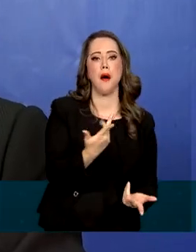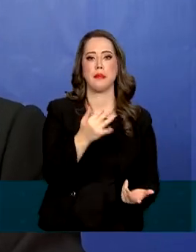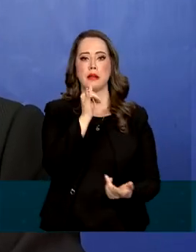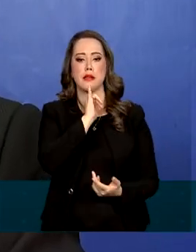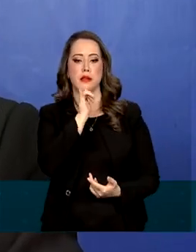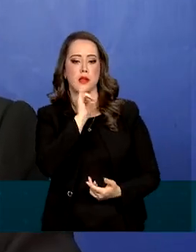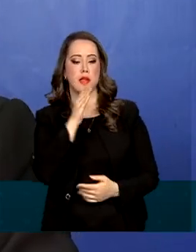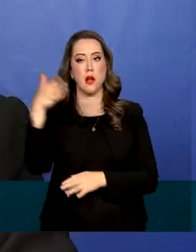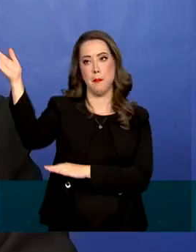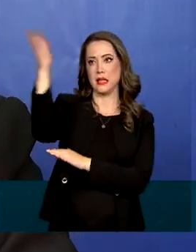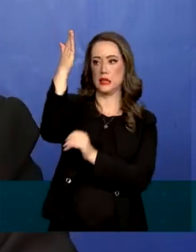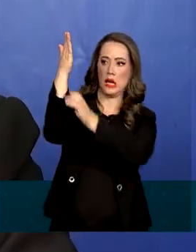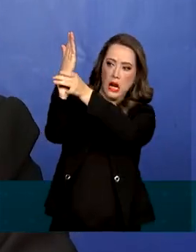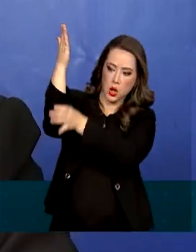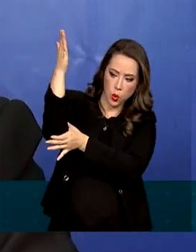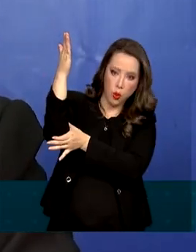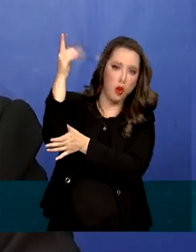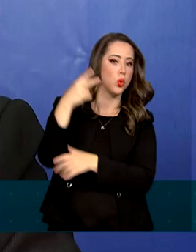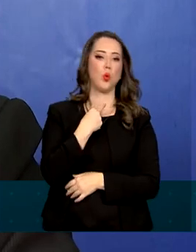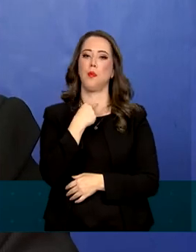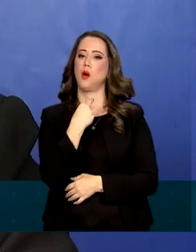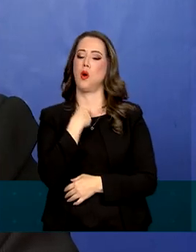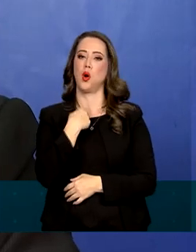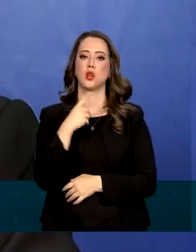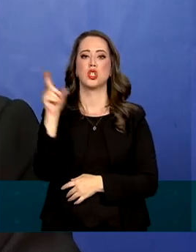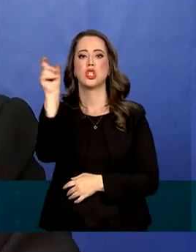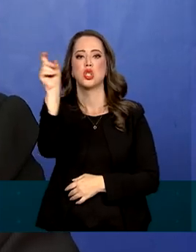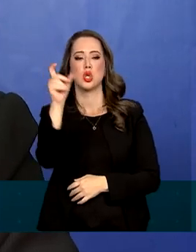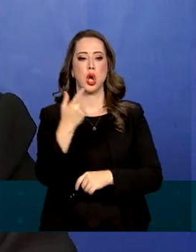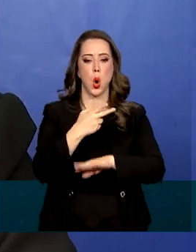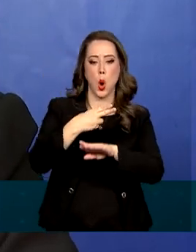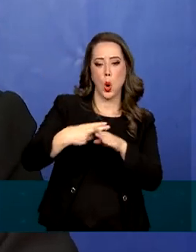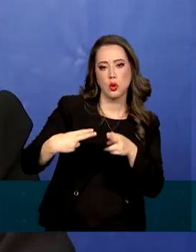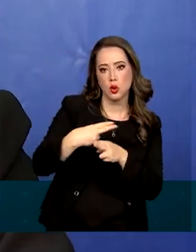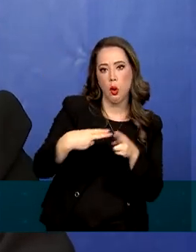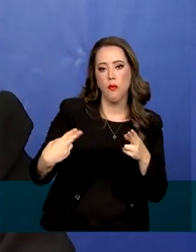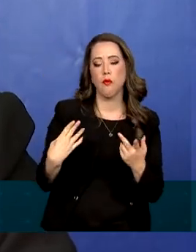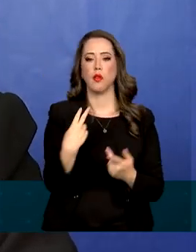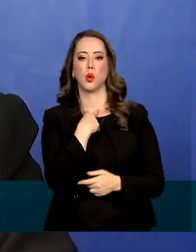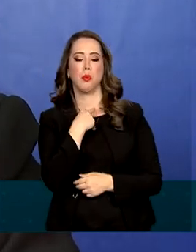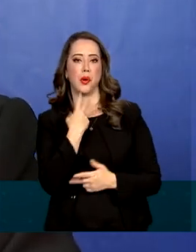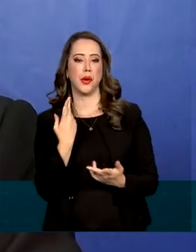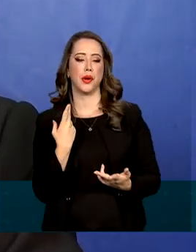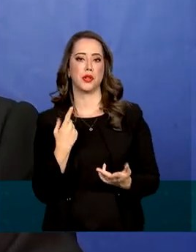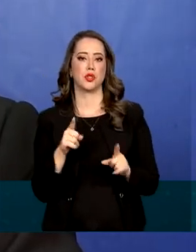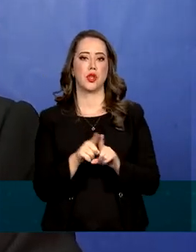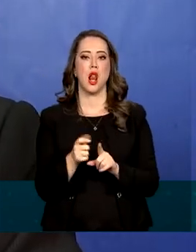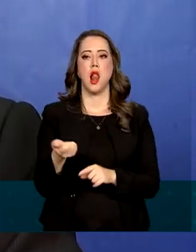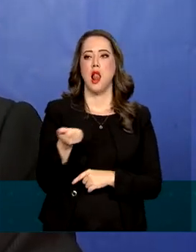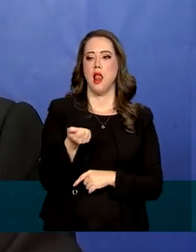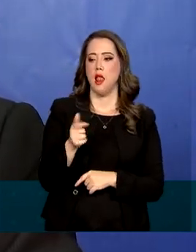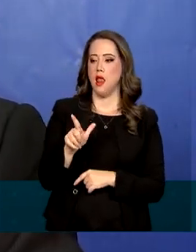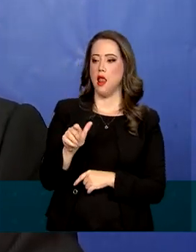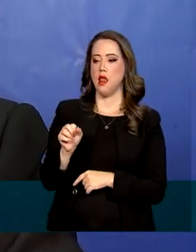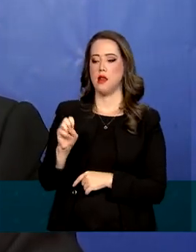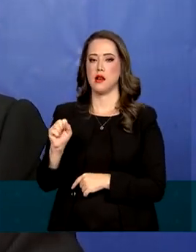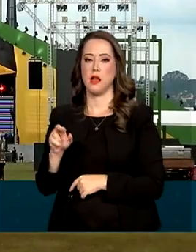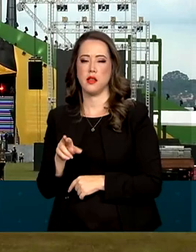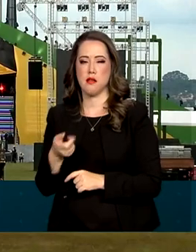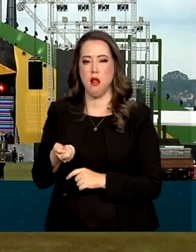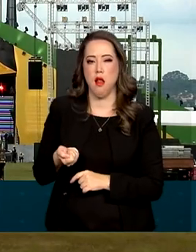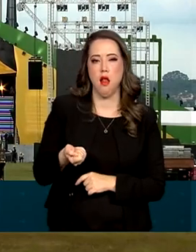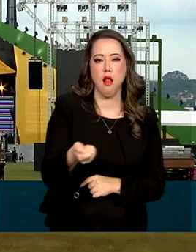Amastro de bandeira, estilete, álcool líquido, aquele laser, apontador de laser.